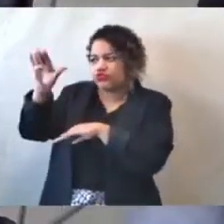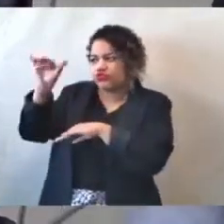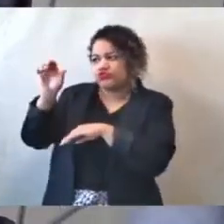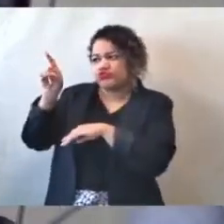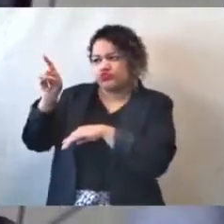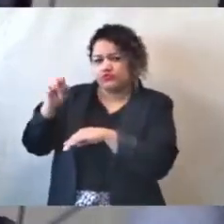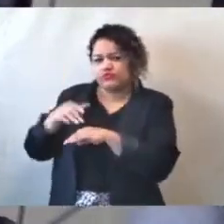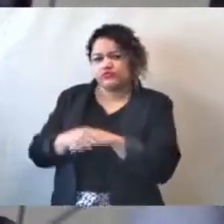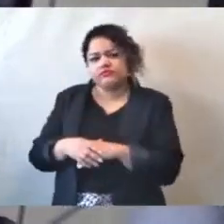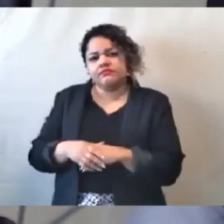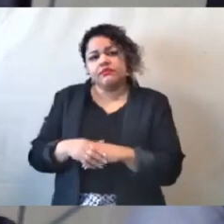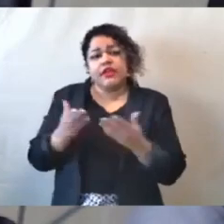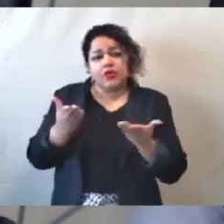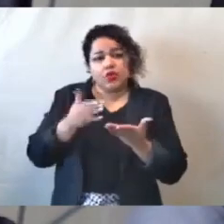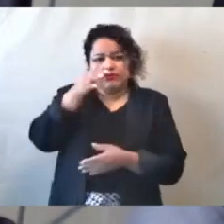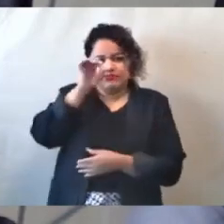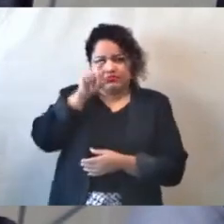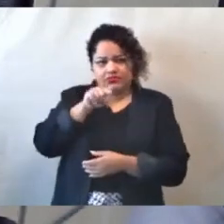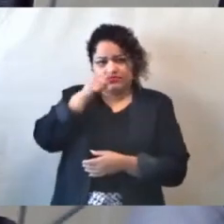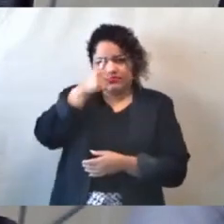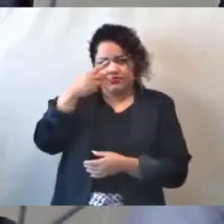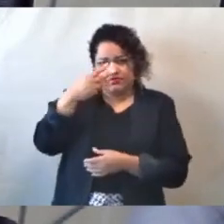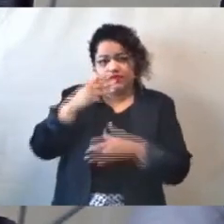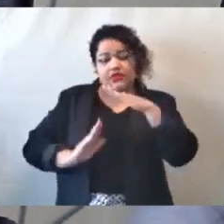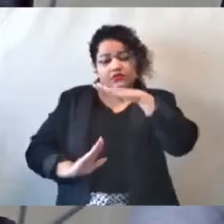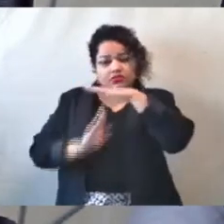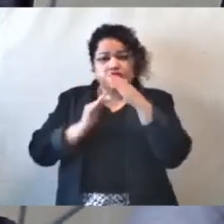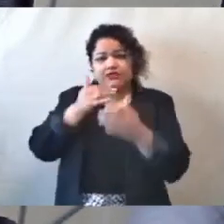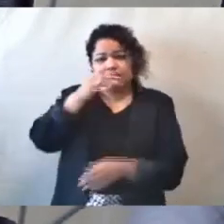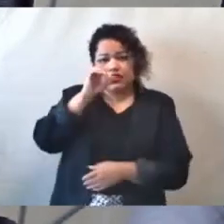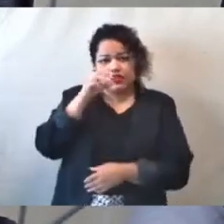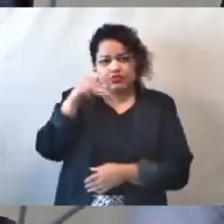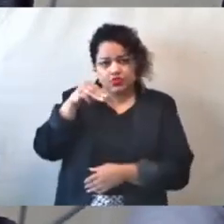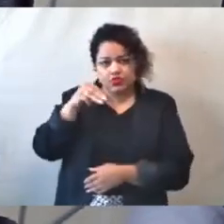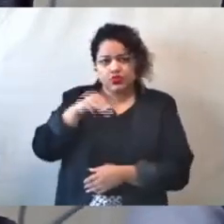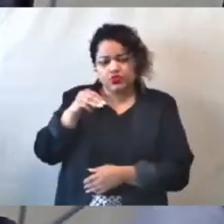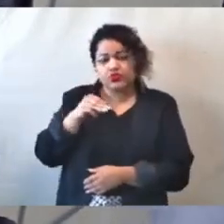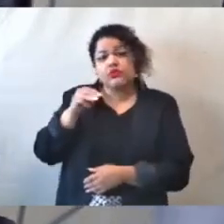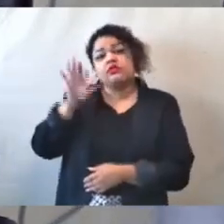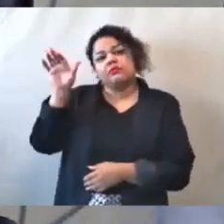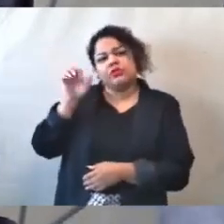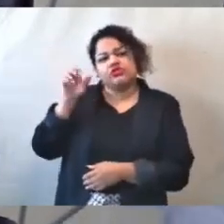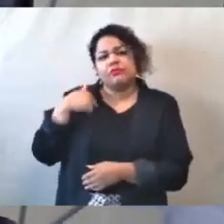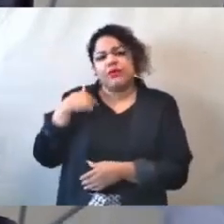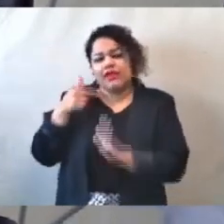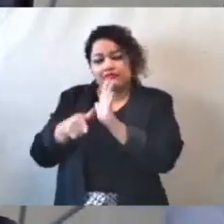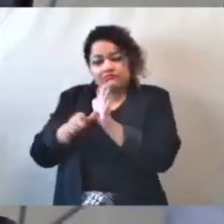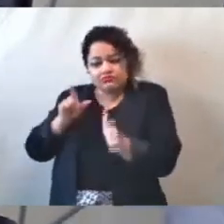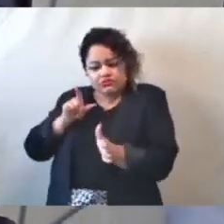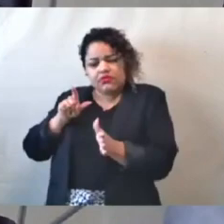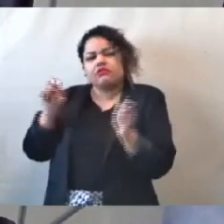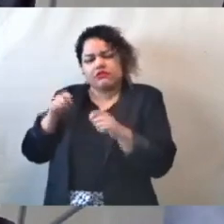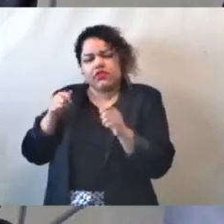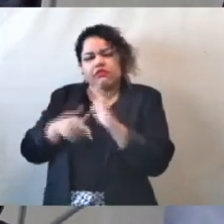horas e 13 minutos, eu suspendo por 10 minutos, para que o senhor providencie ela antecipando, a gente antecipa todos os trabalhos.